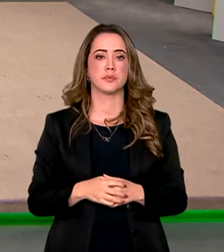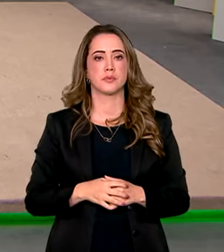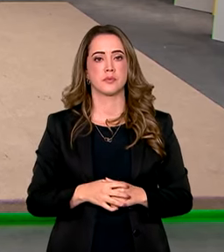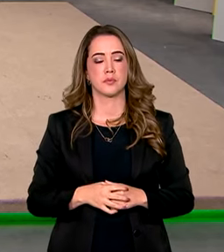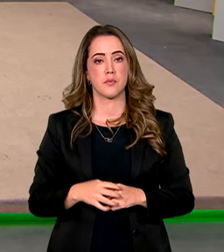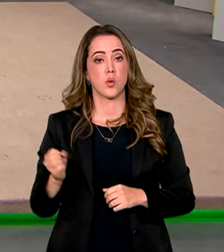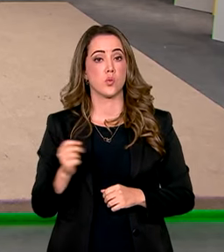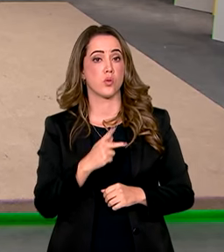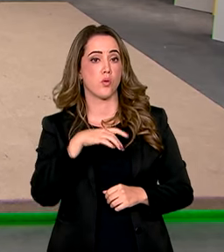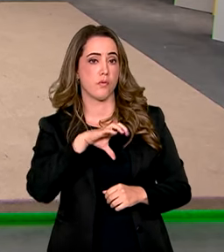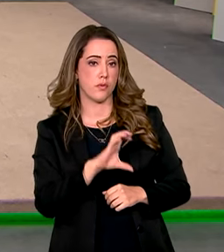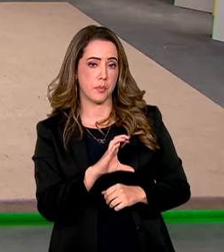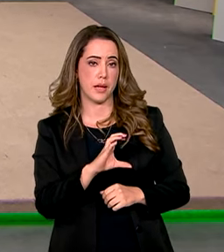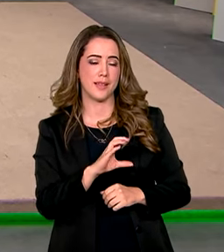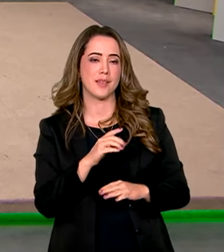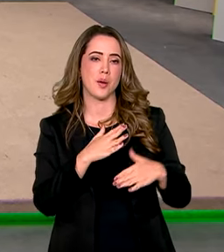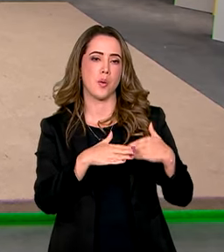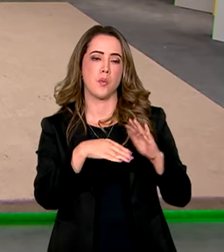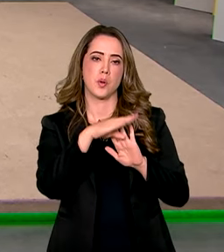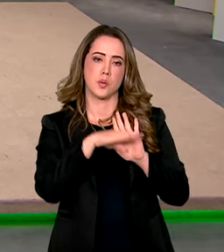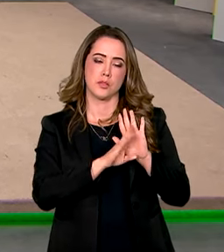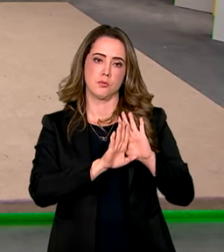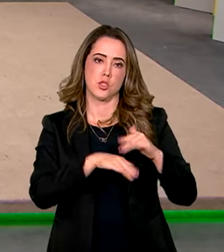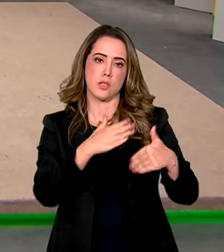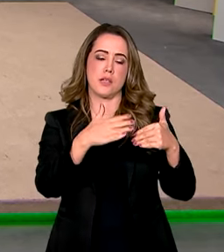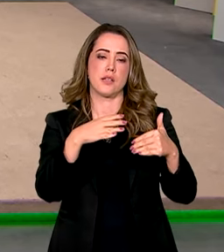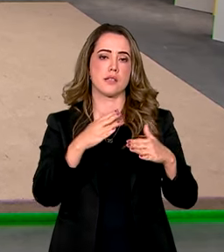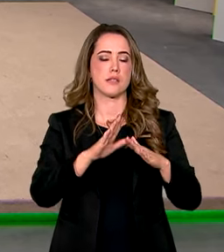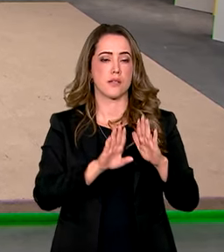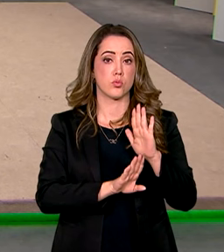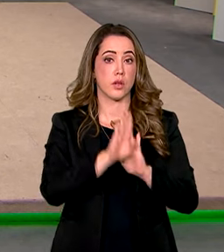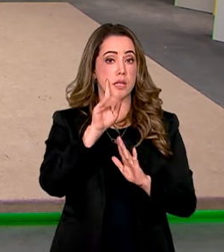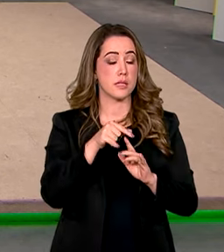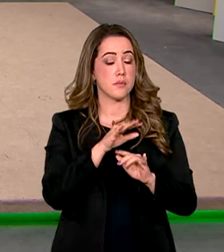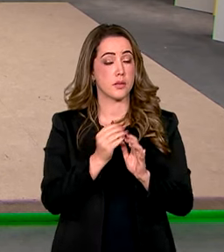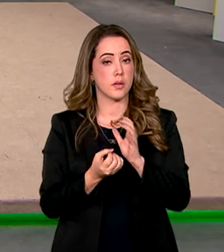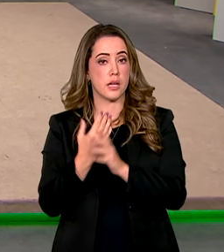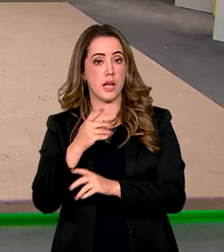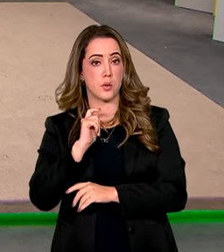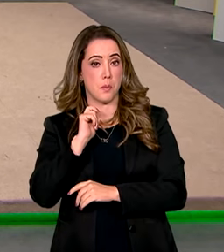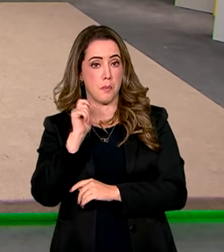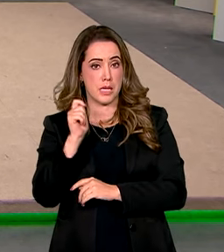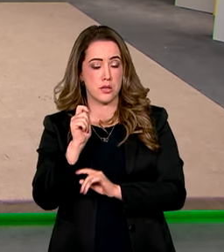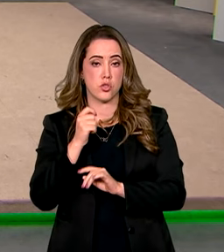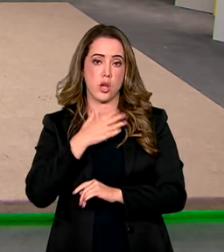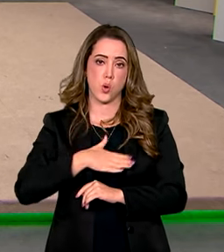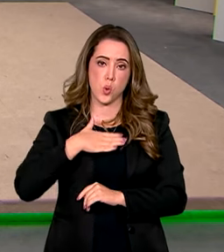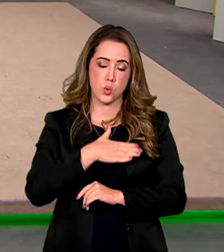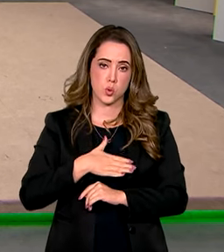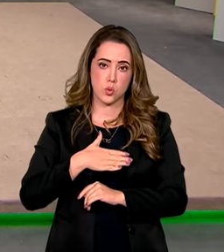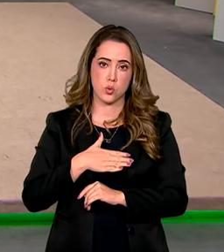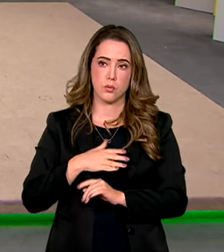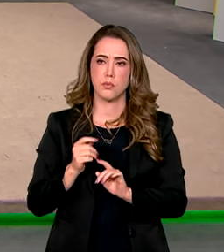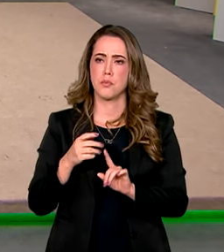O novo PAC, Programa de Aceleração do Crescimento, lançado pelo presidente Lula em agosto, prevê o investimento de